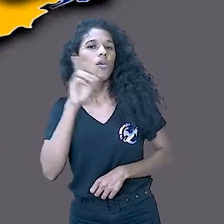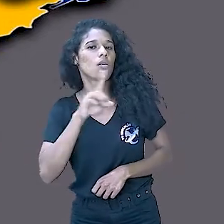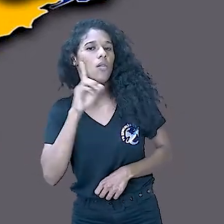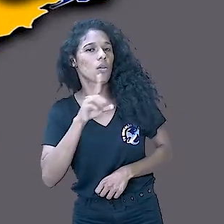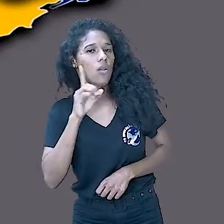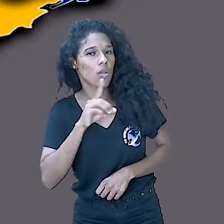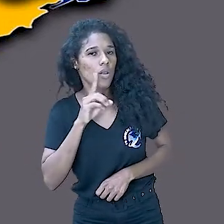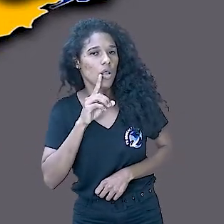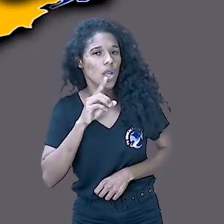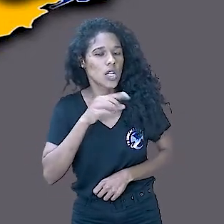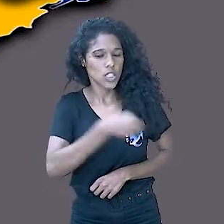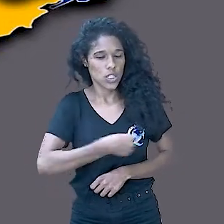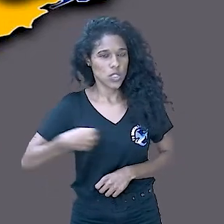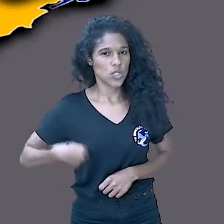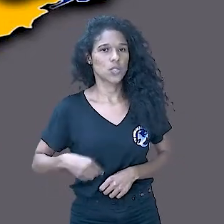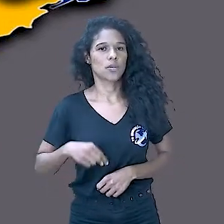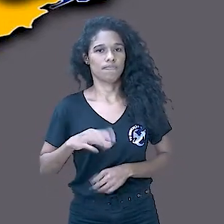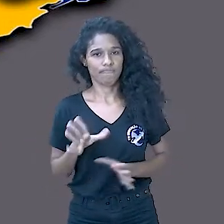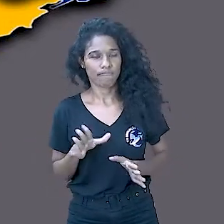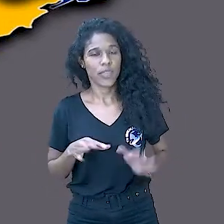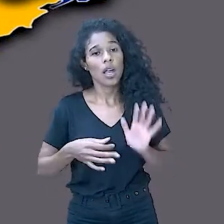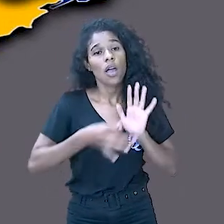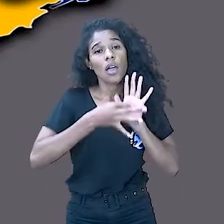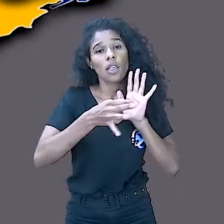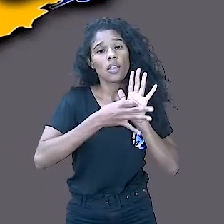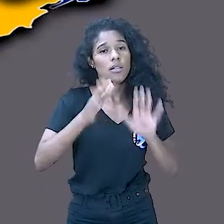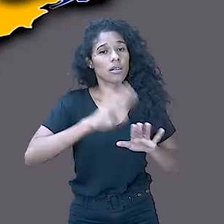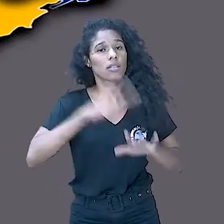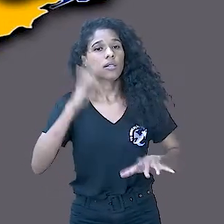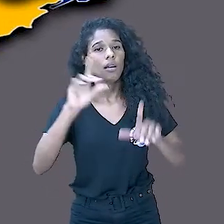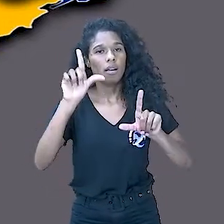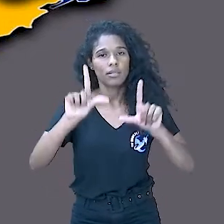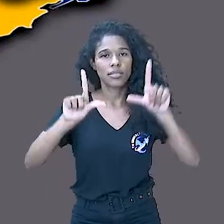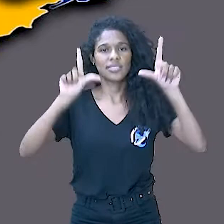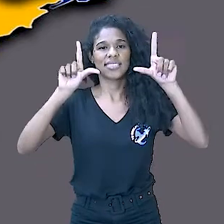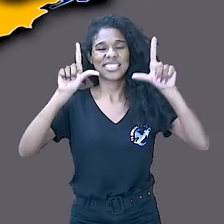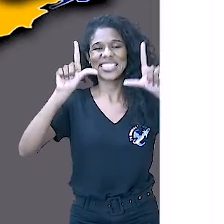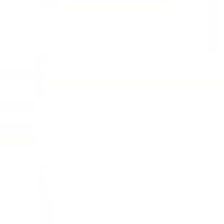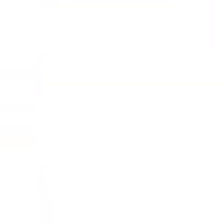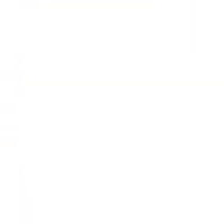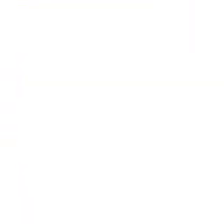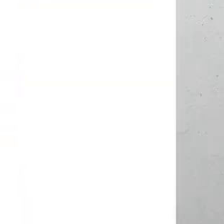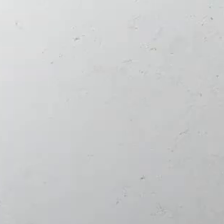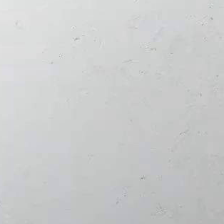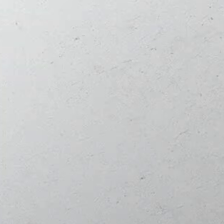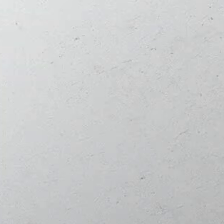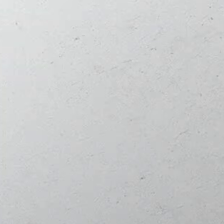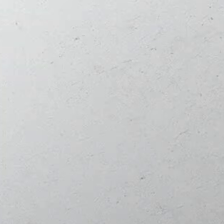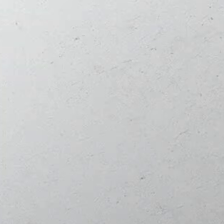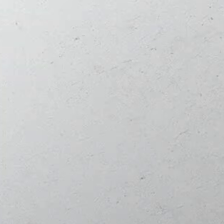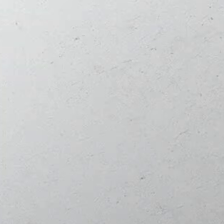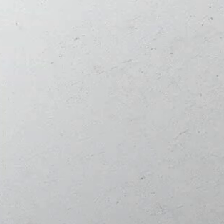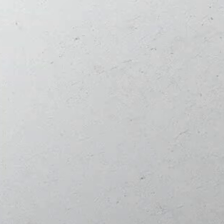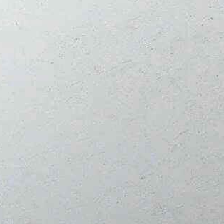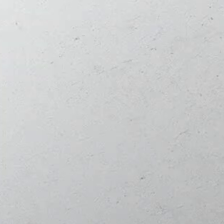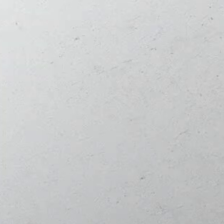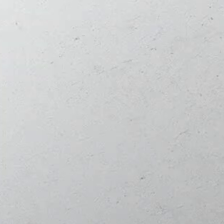Unidos e China. Para mais dicas como essa, fique ligado na TV Educação.